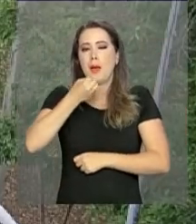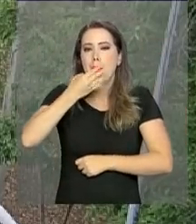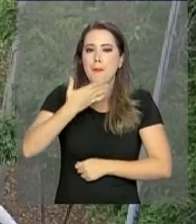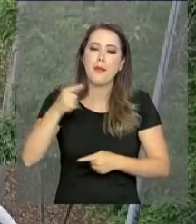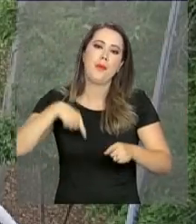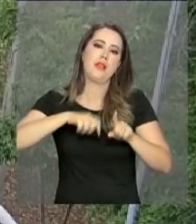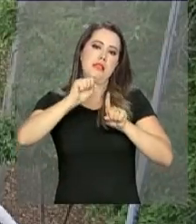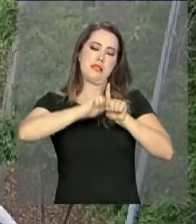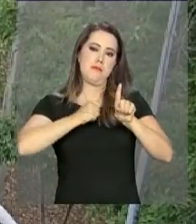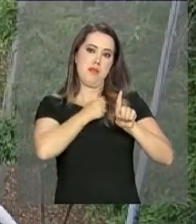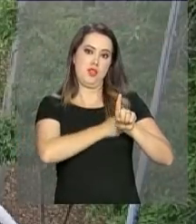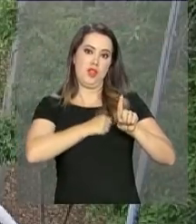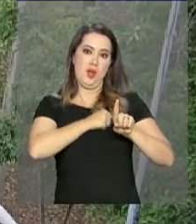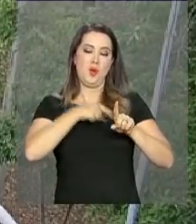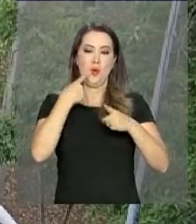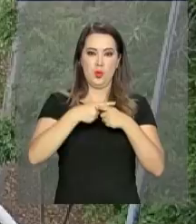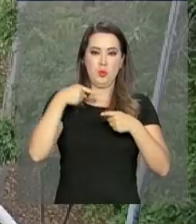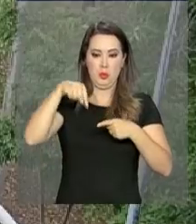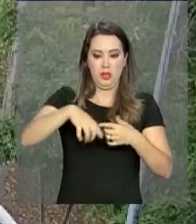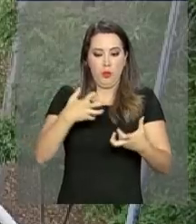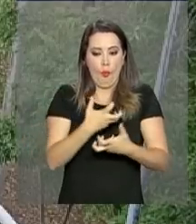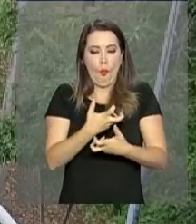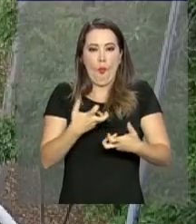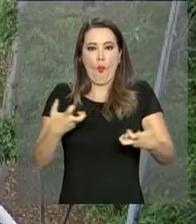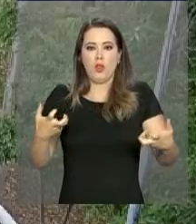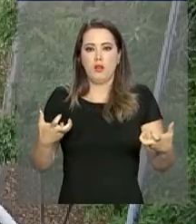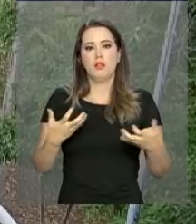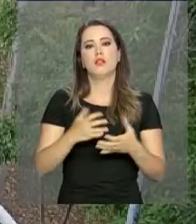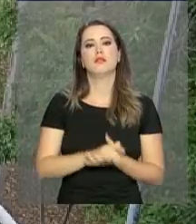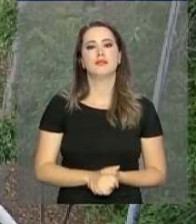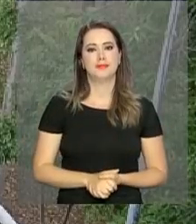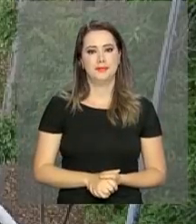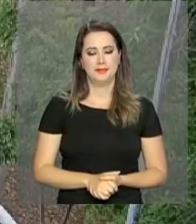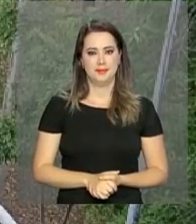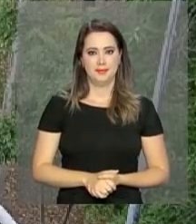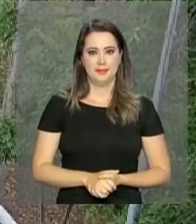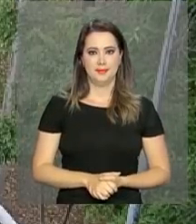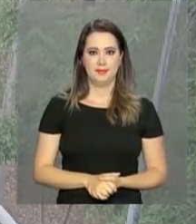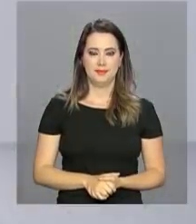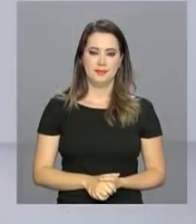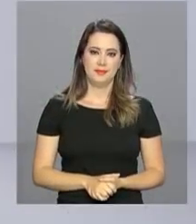um alívio para a seca que é comum nos meses de agosto aqui no Planalto Central.